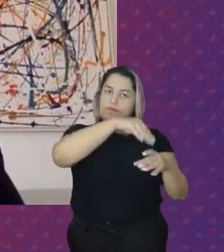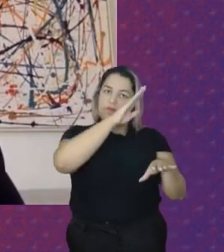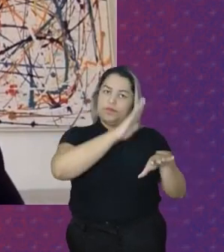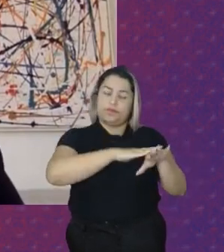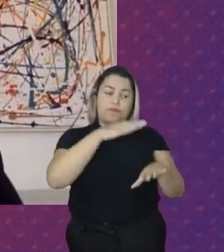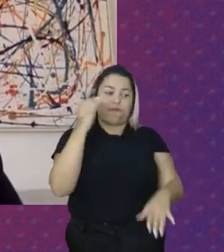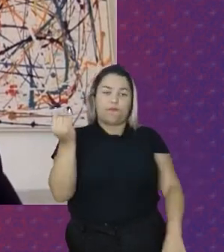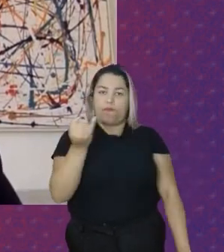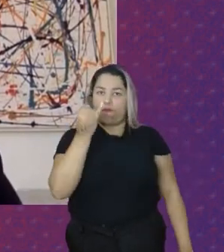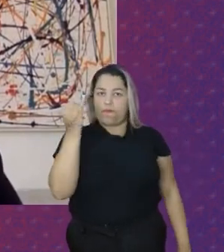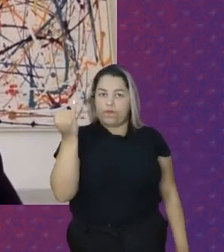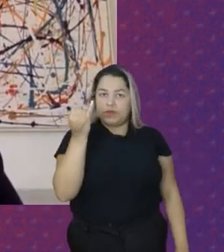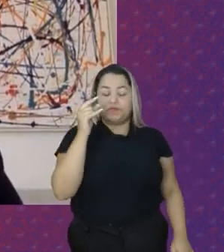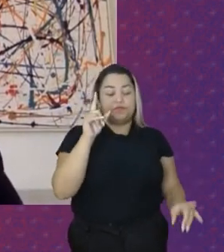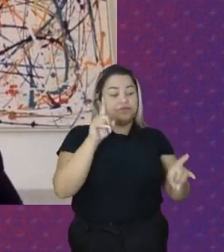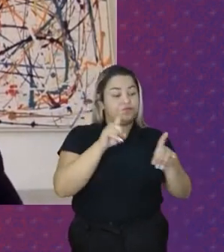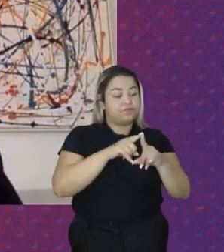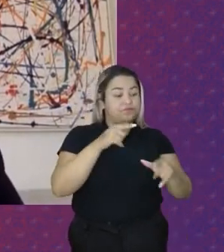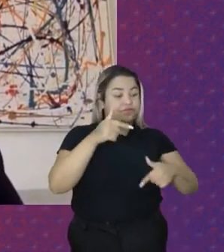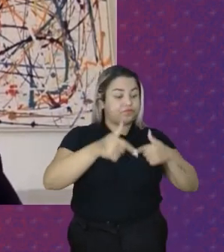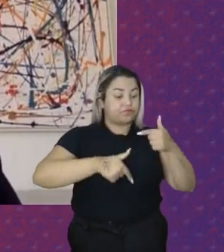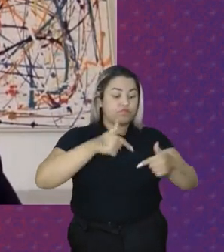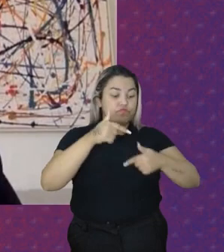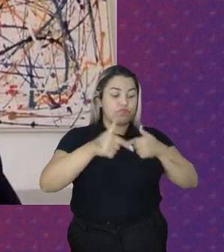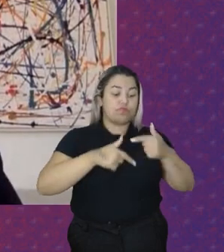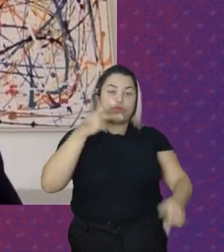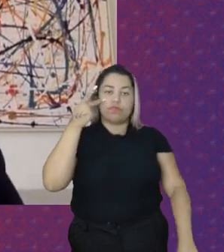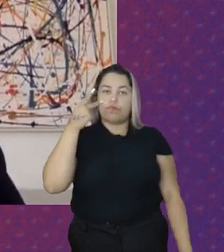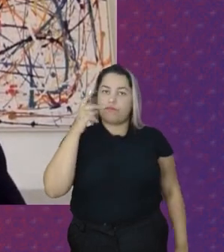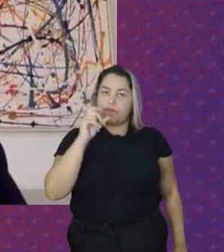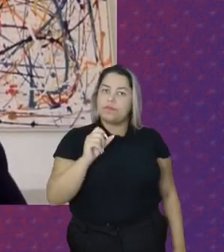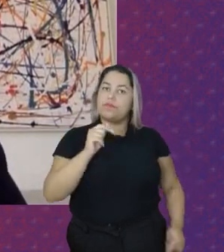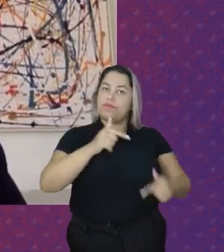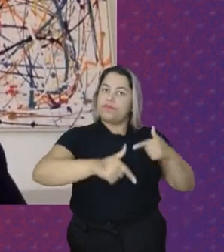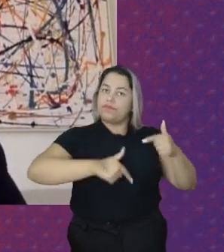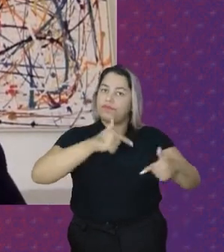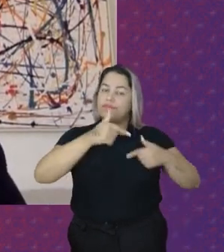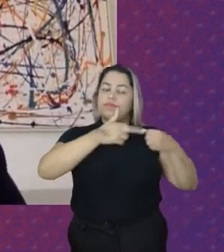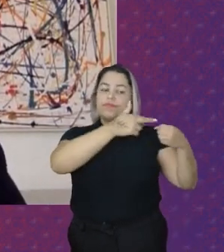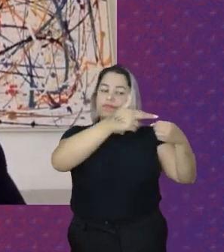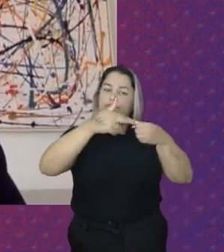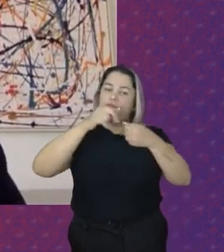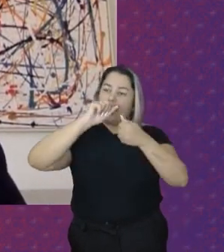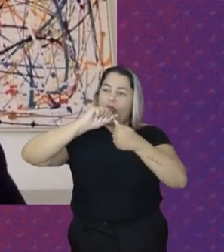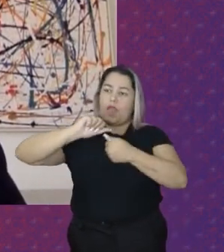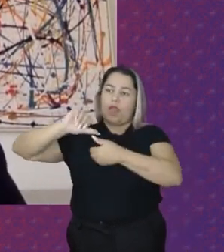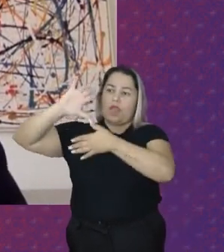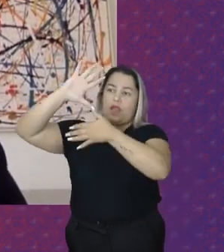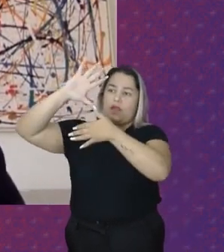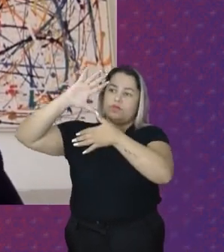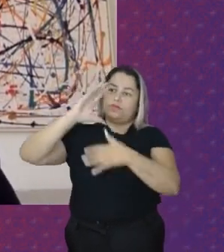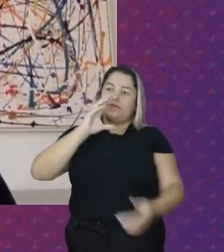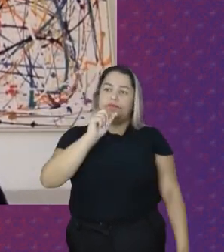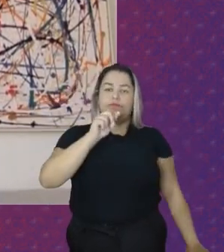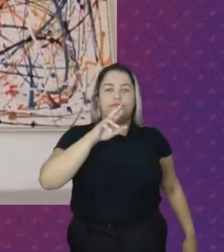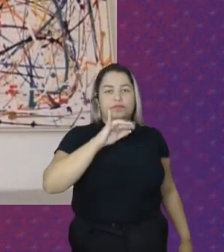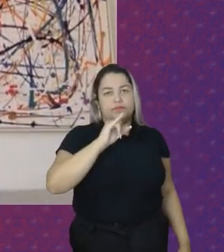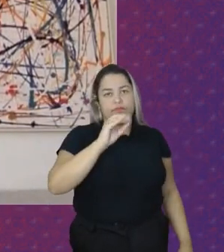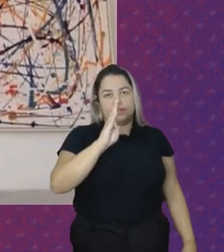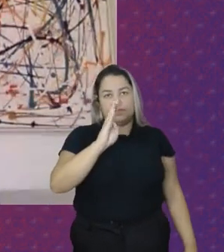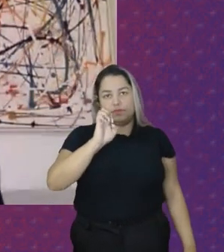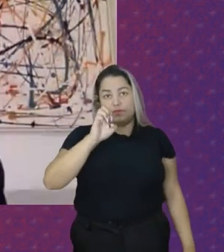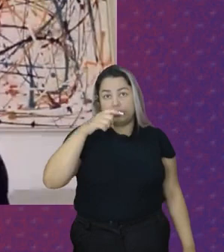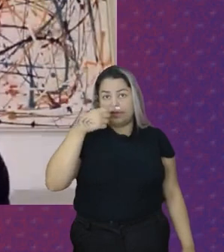Importante Fonte De emprego Para as mulheres Na região Da América Latina E Caribe Então